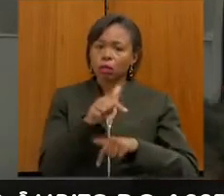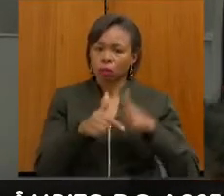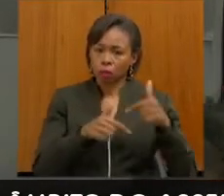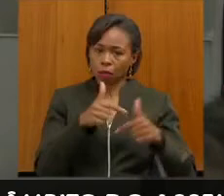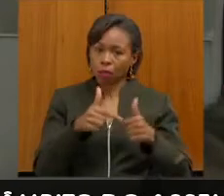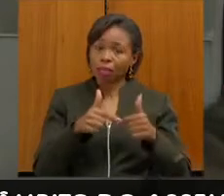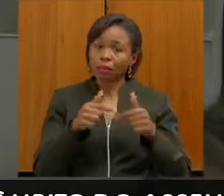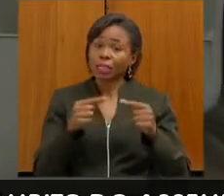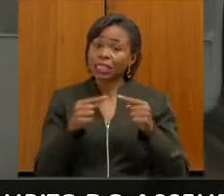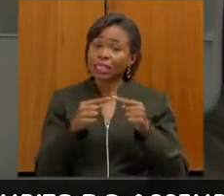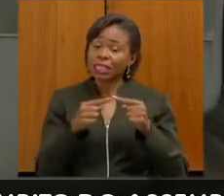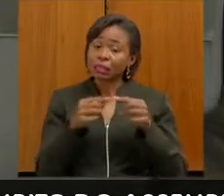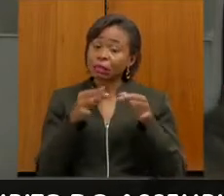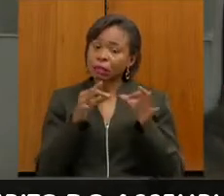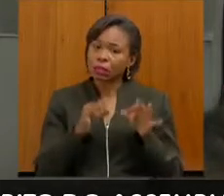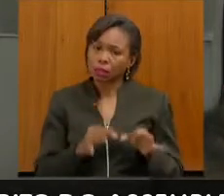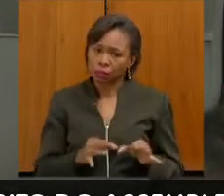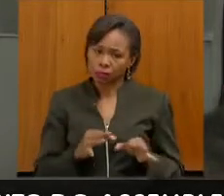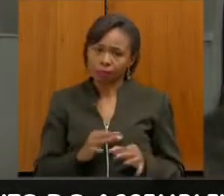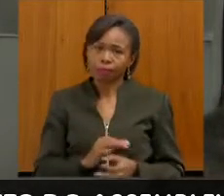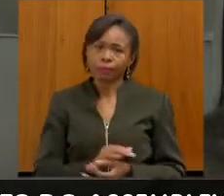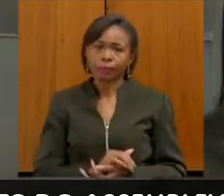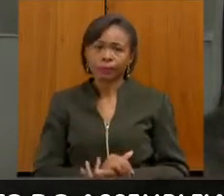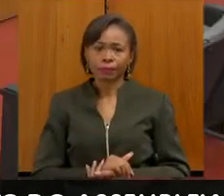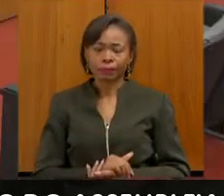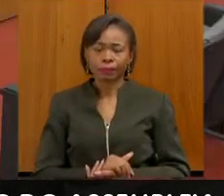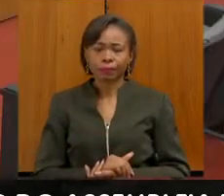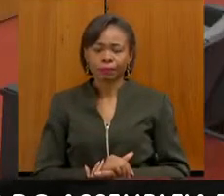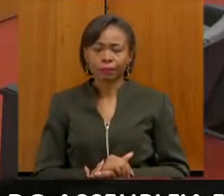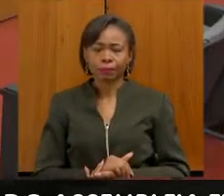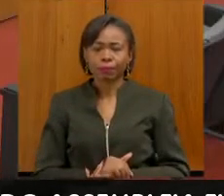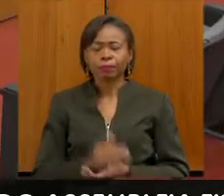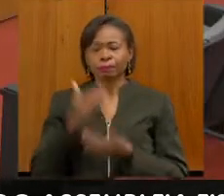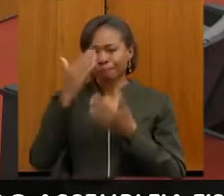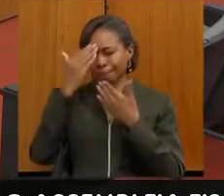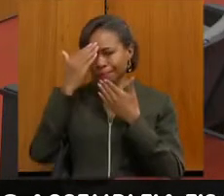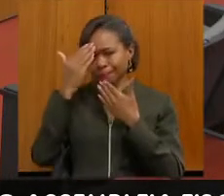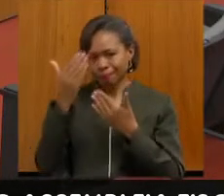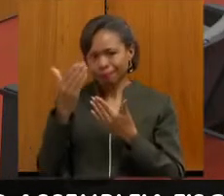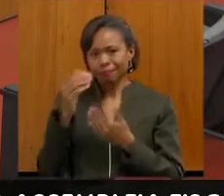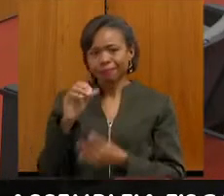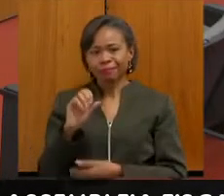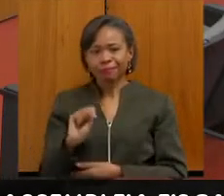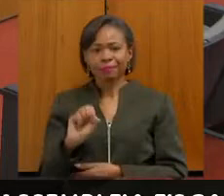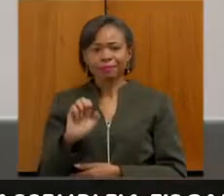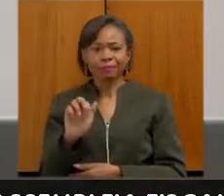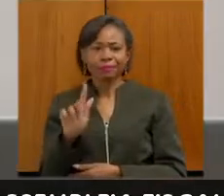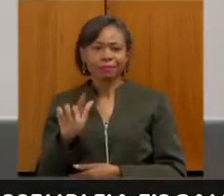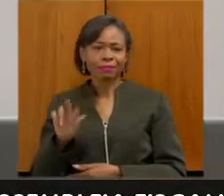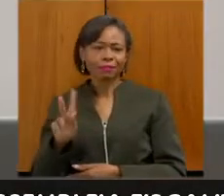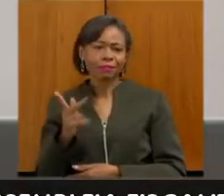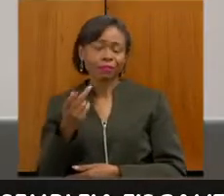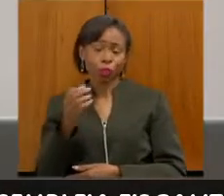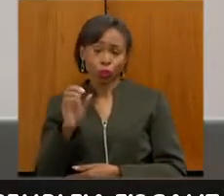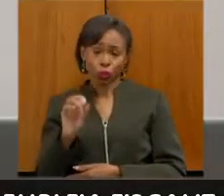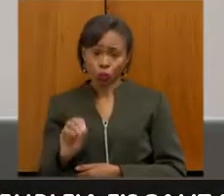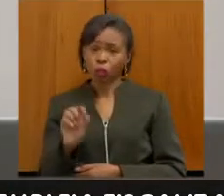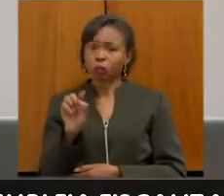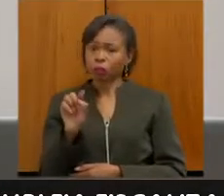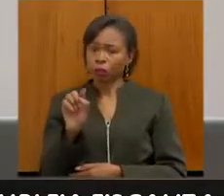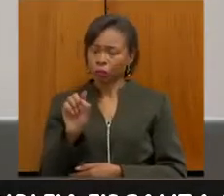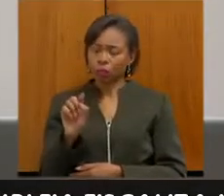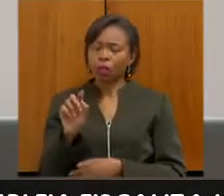adequada. Isso aí. Muito obrigado, Serginho, pela sua colocação. Muito